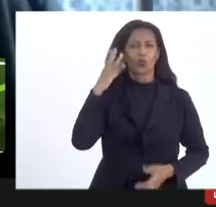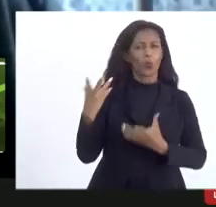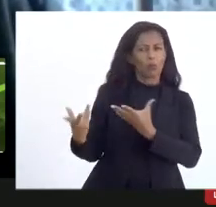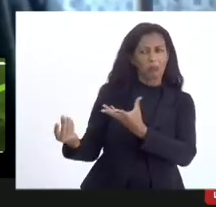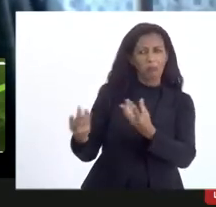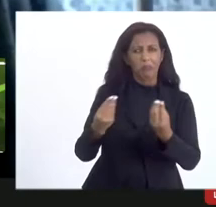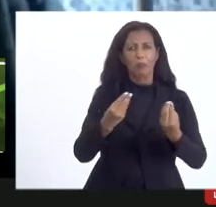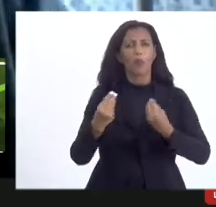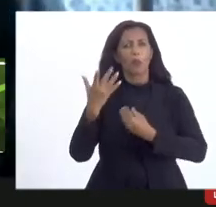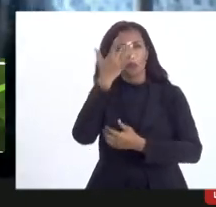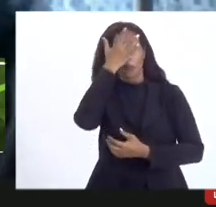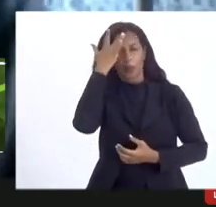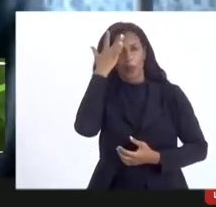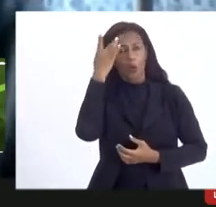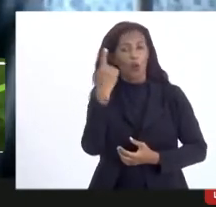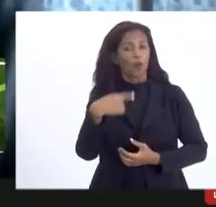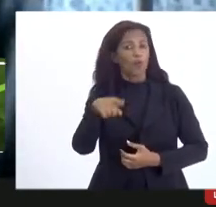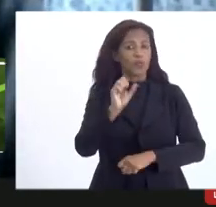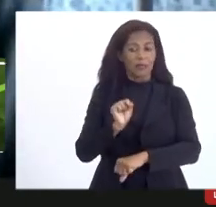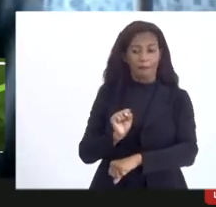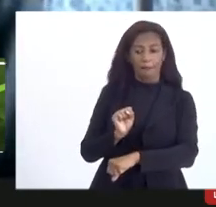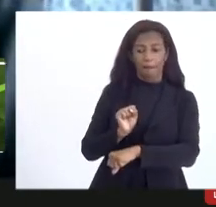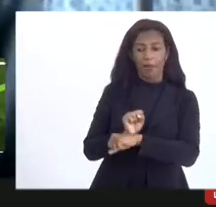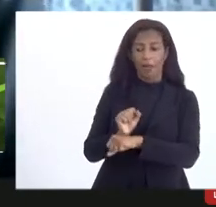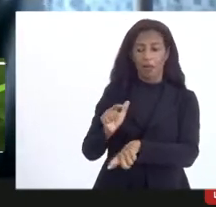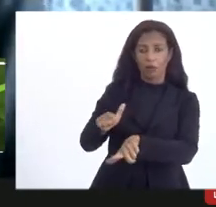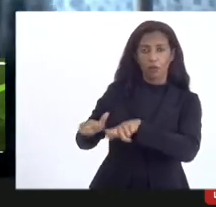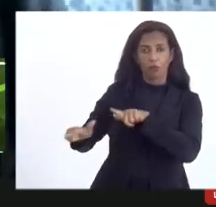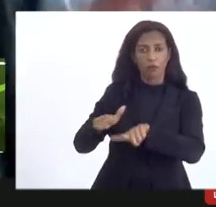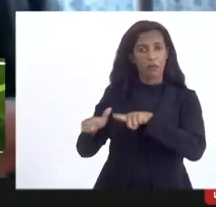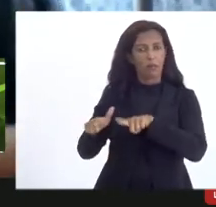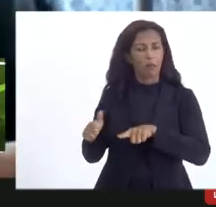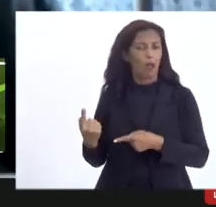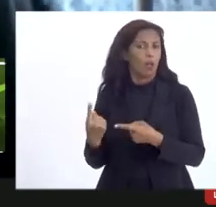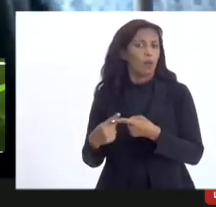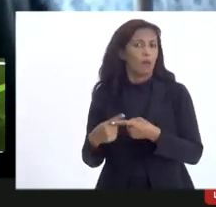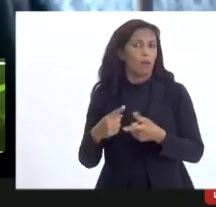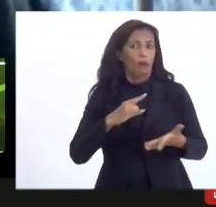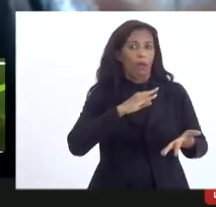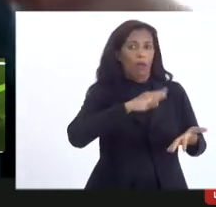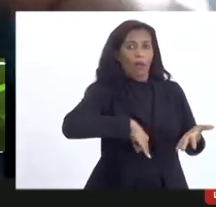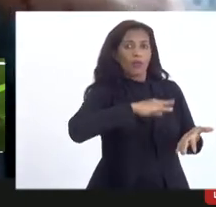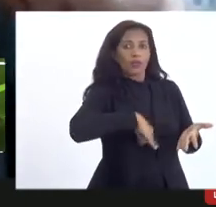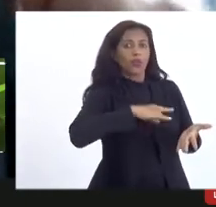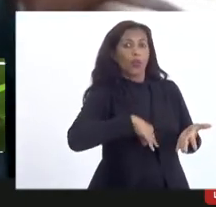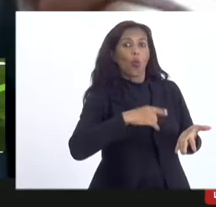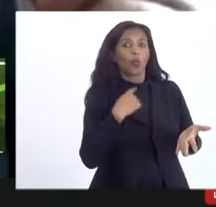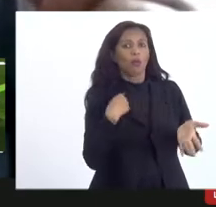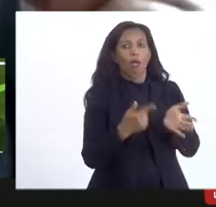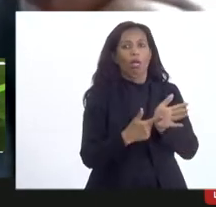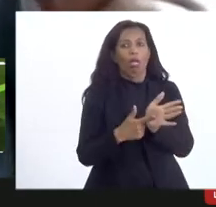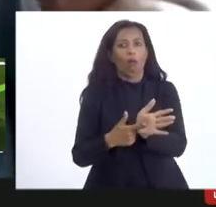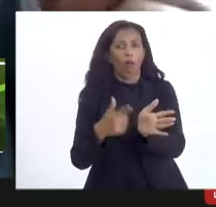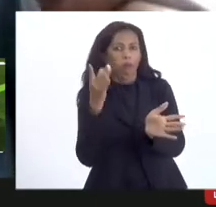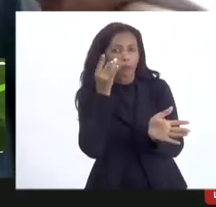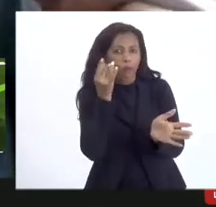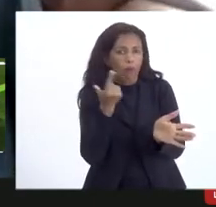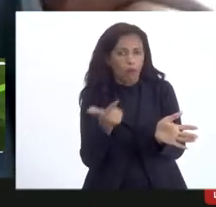celulares. Você parar a produção cultural, porque as contas não foram apreciadas, não é que os